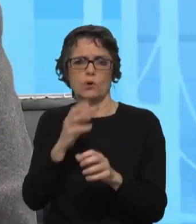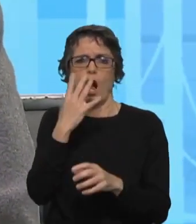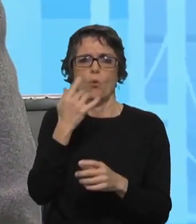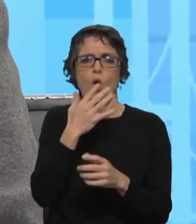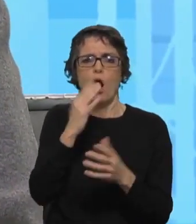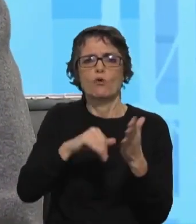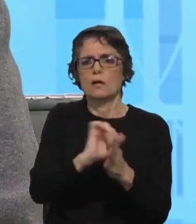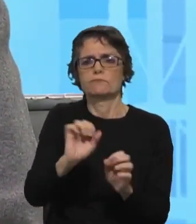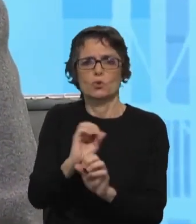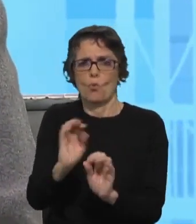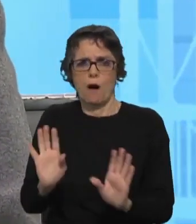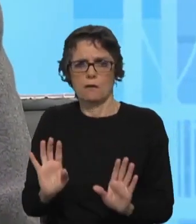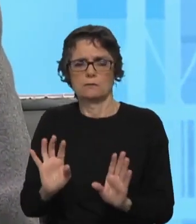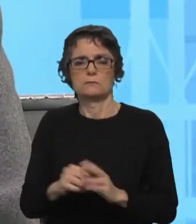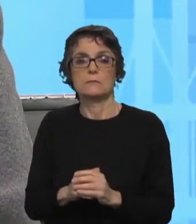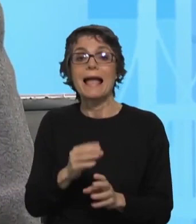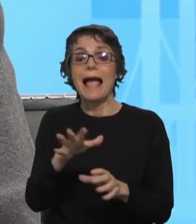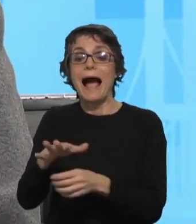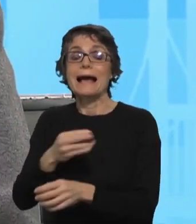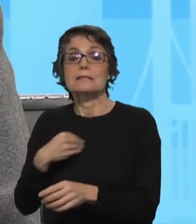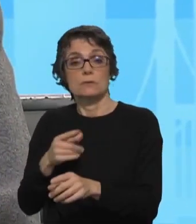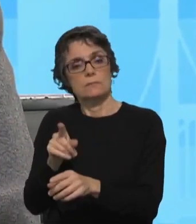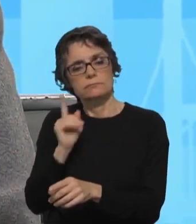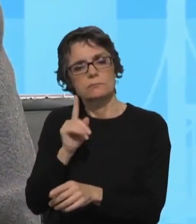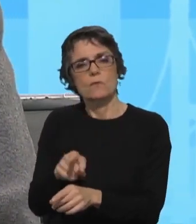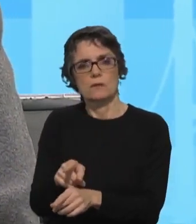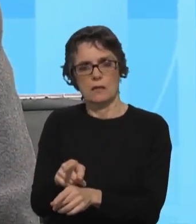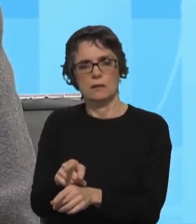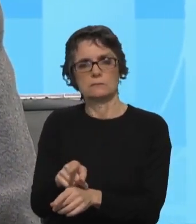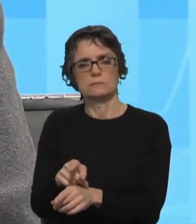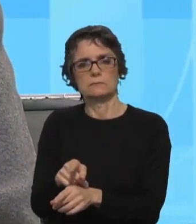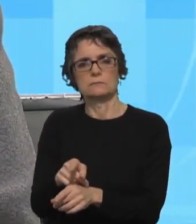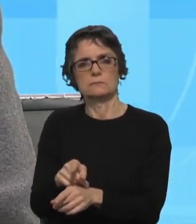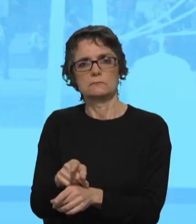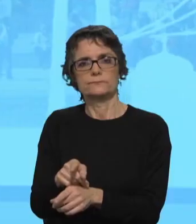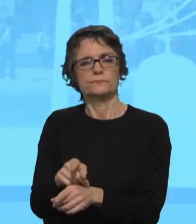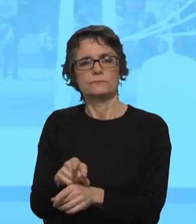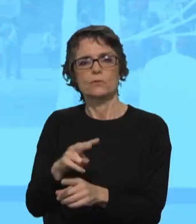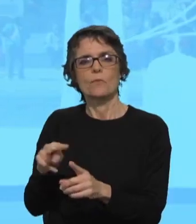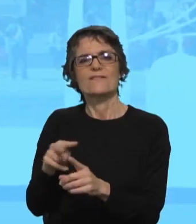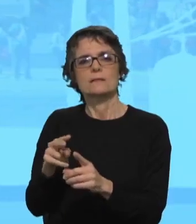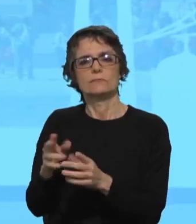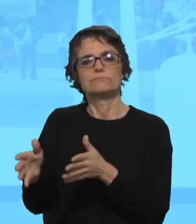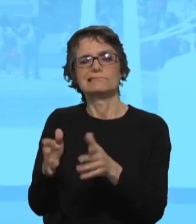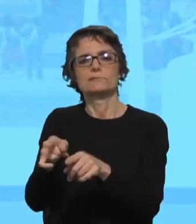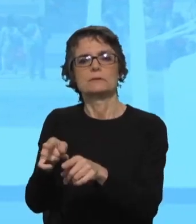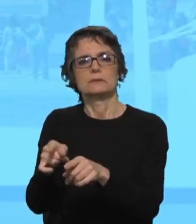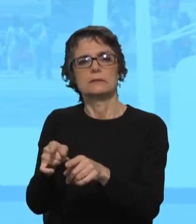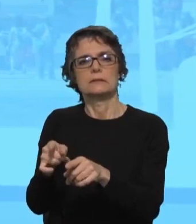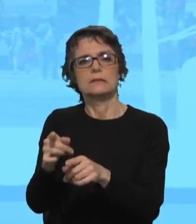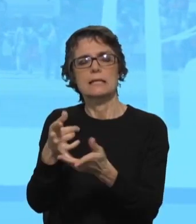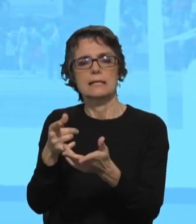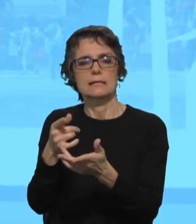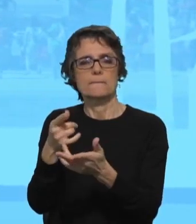saúde também, é muito importante que haja aqui uma visão também estratégica na saúde, porque são comunidades